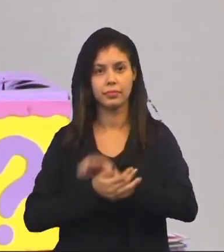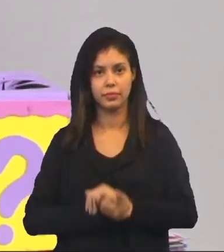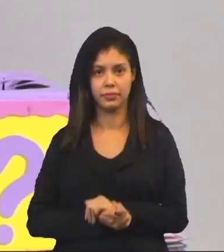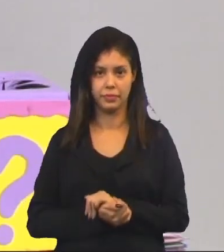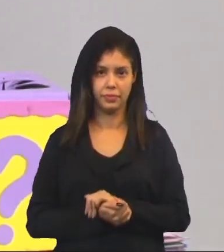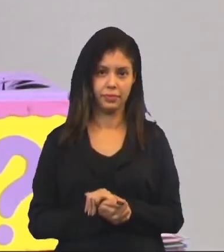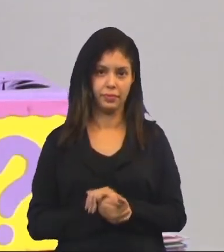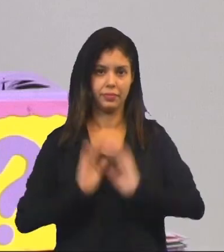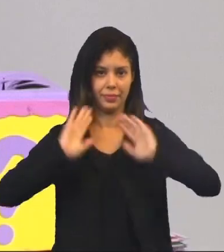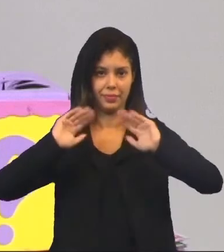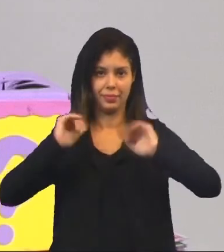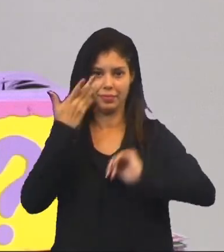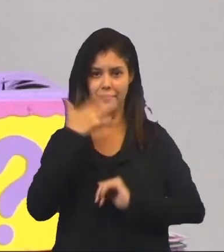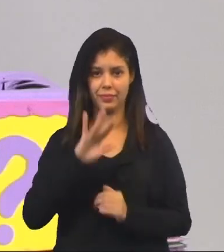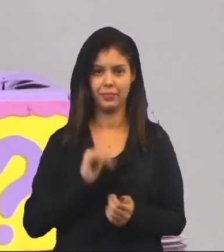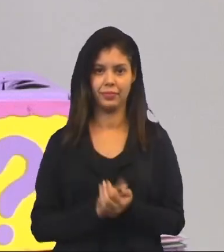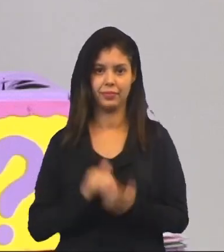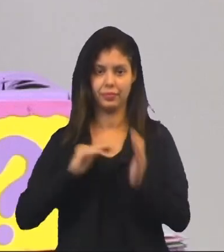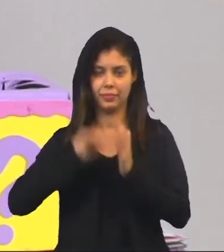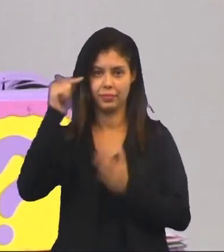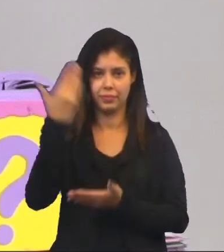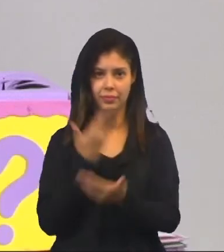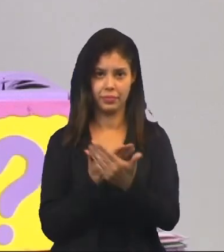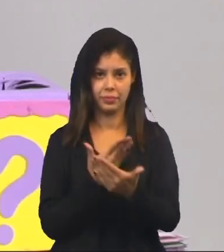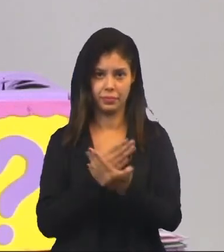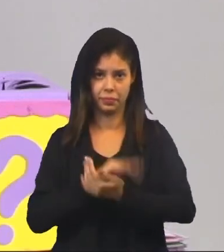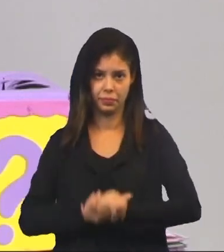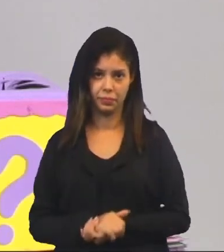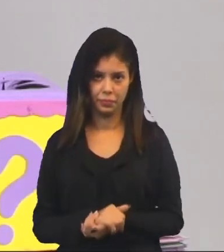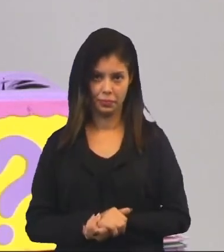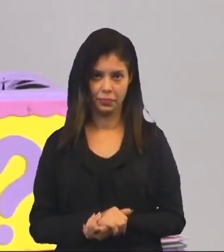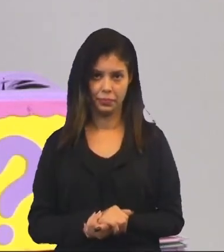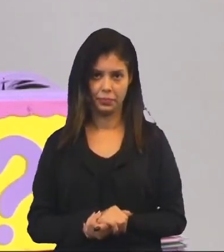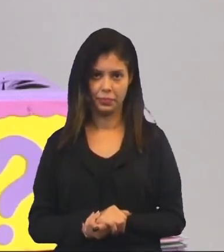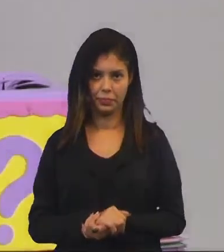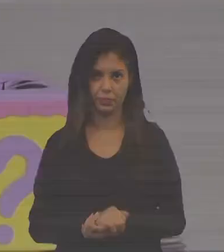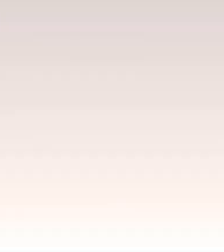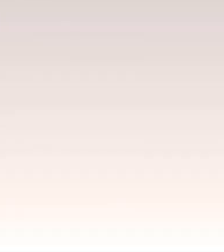Eduque. Tchau, tchau, crianças. Até a nossa próxima aula.